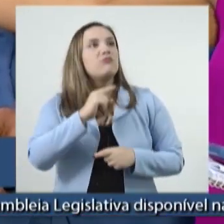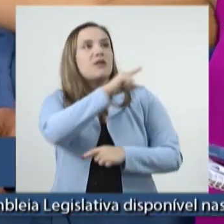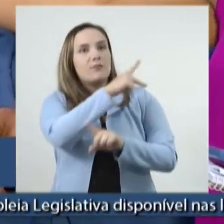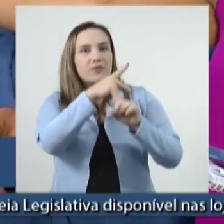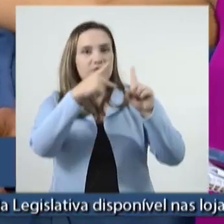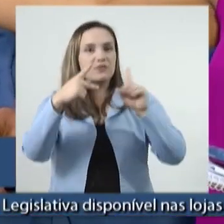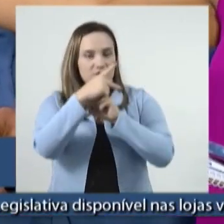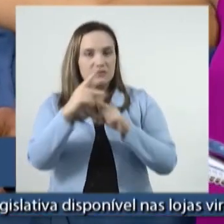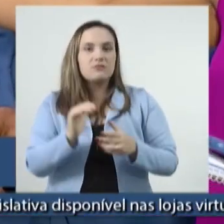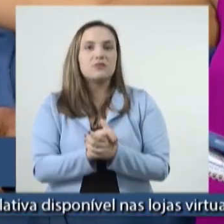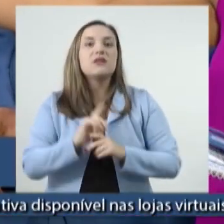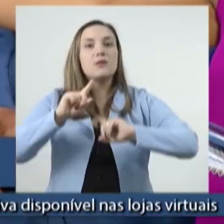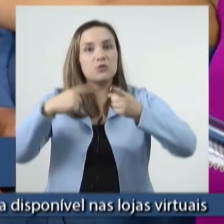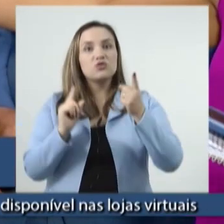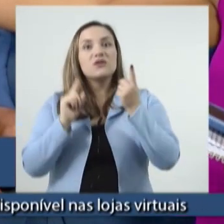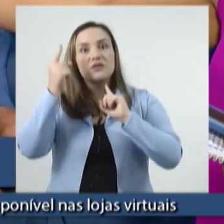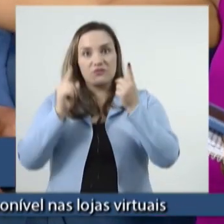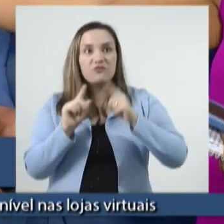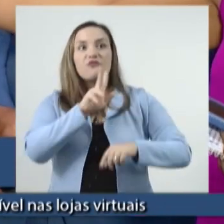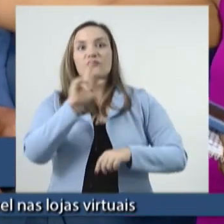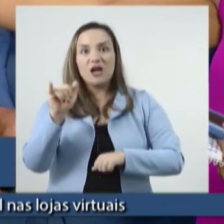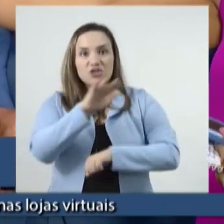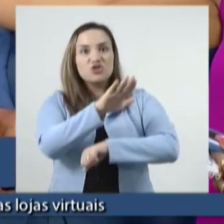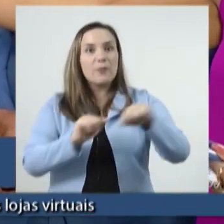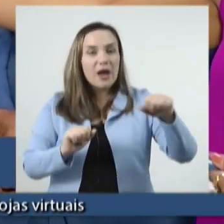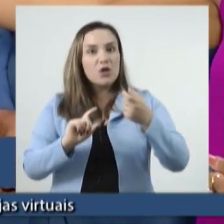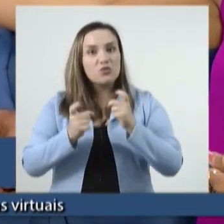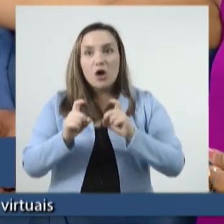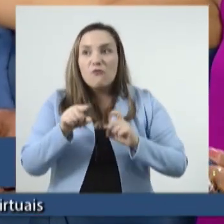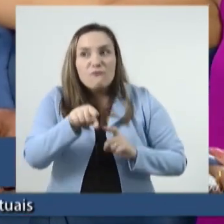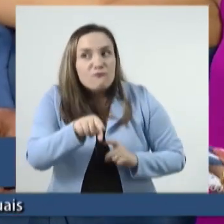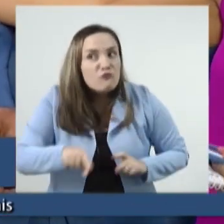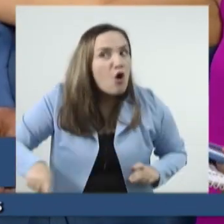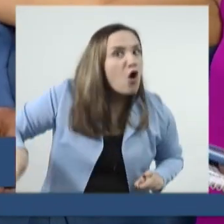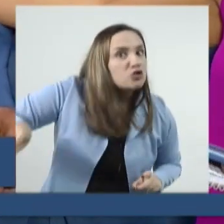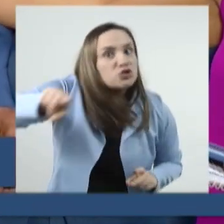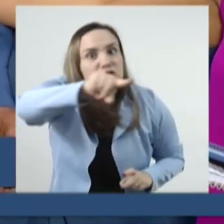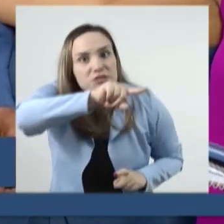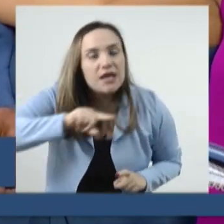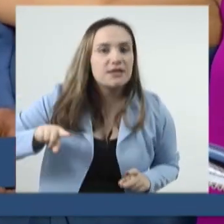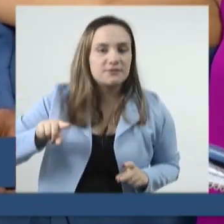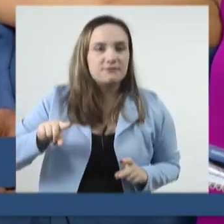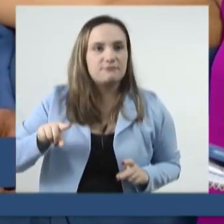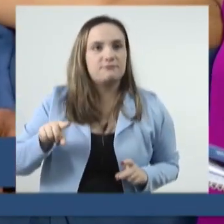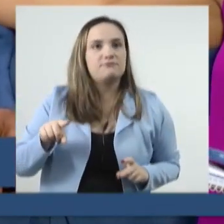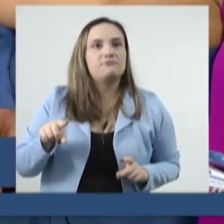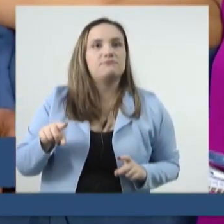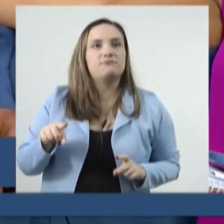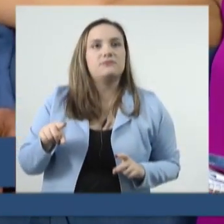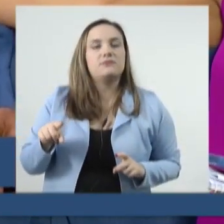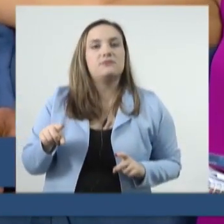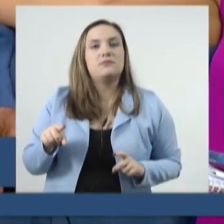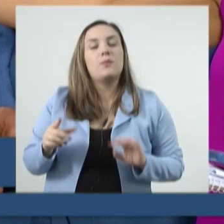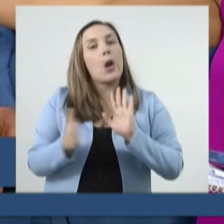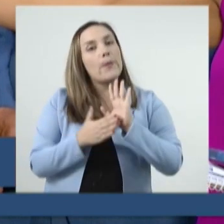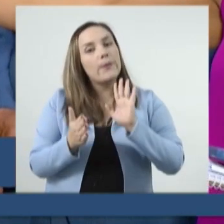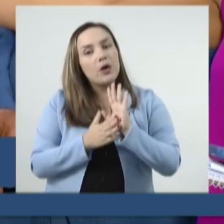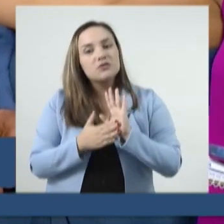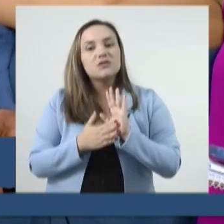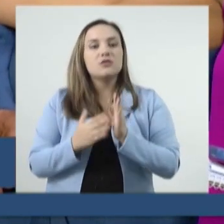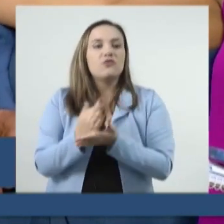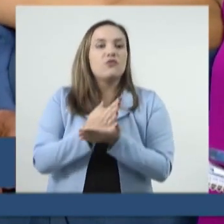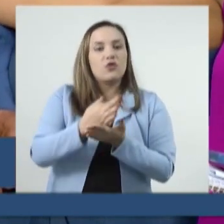logo depois do Carnaval nós vamos chamar uma reunião com vocês para apresentar o que nós apresentamos ao Fórum dos